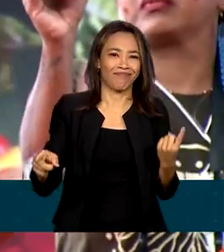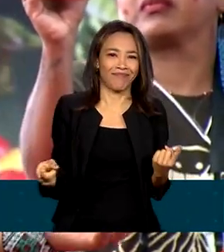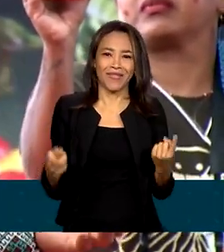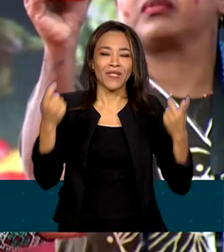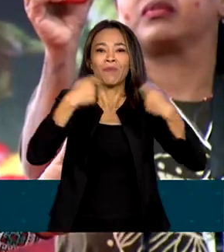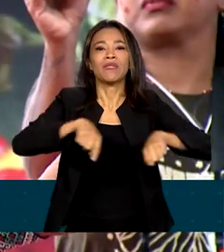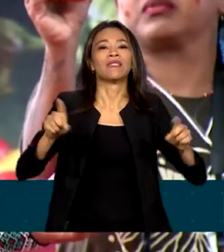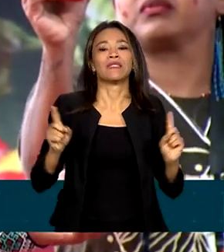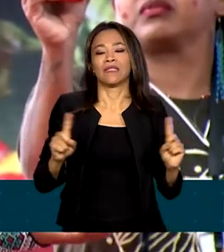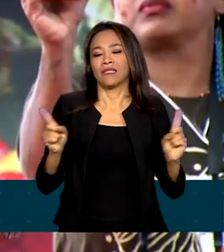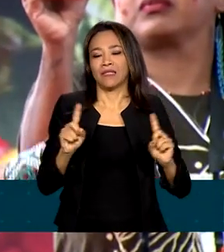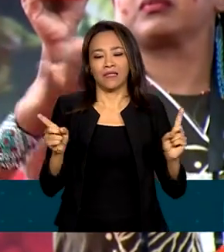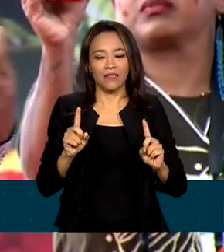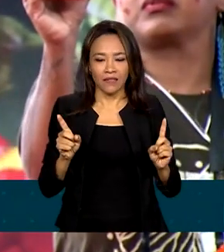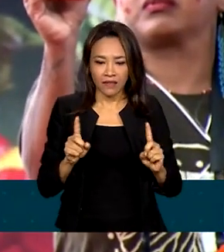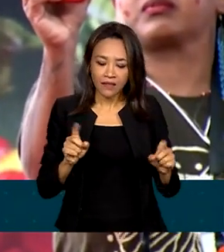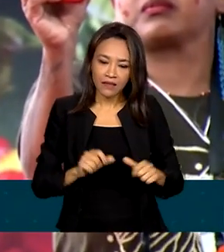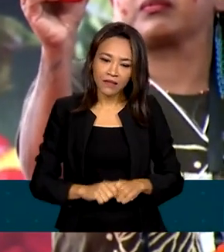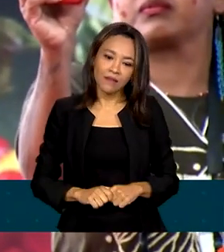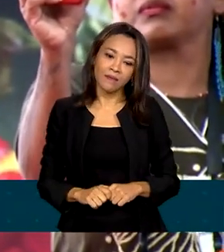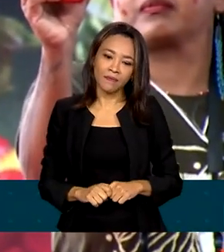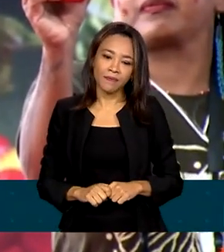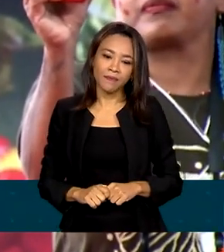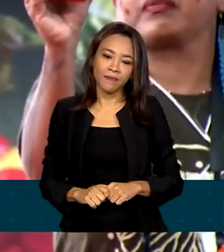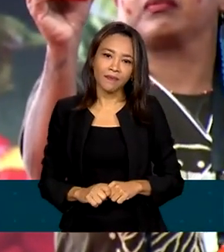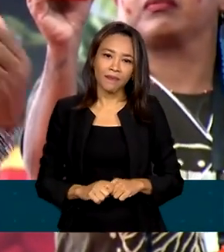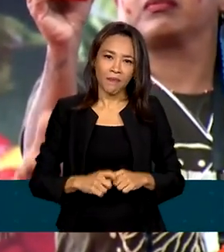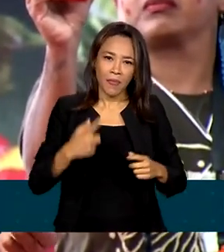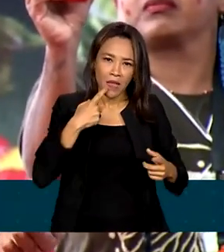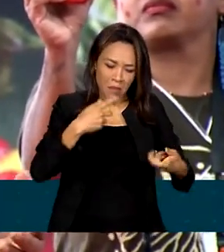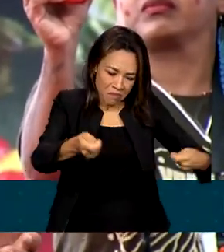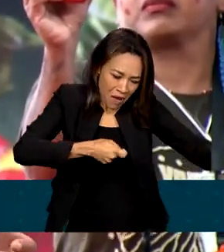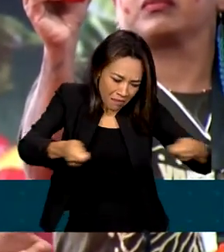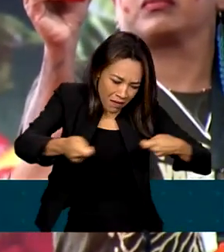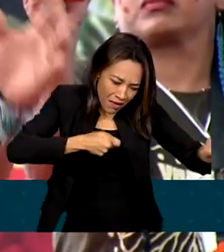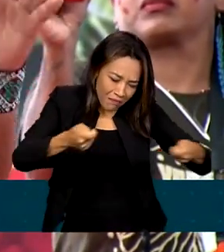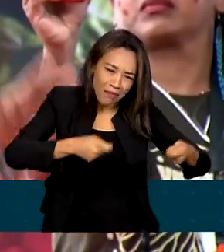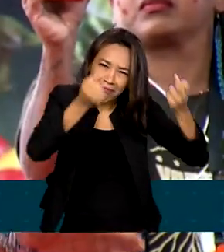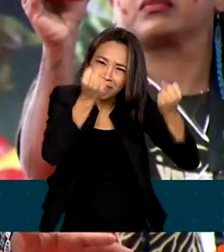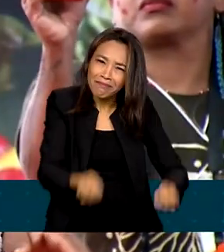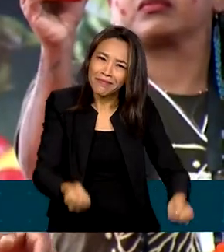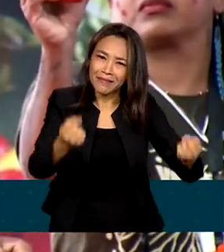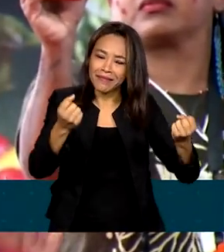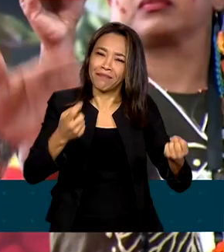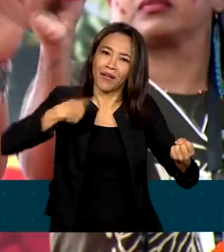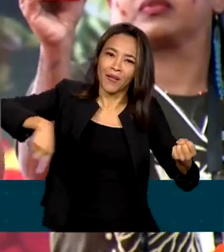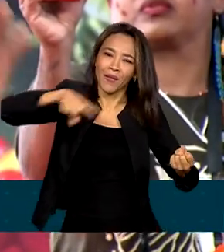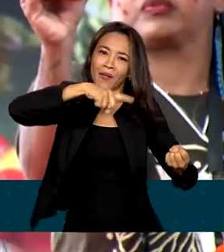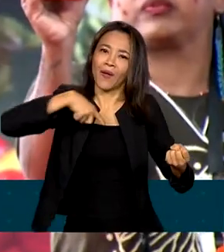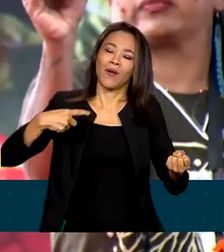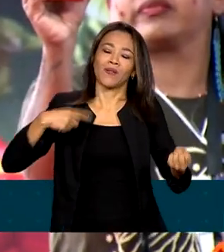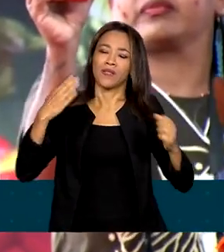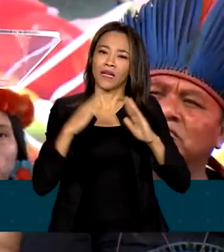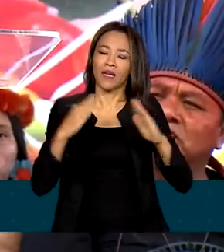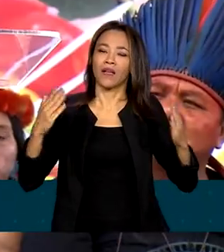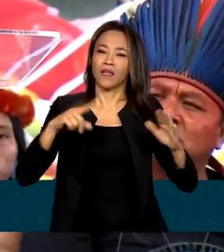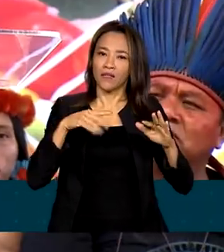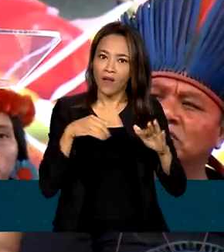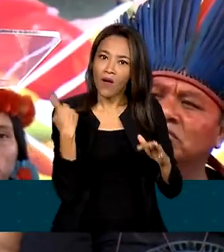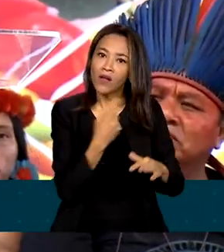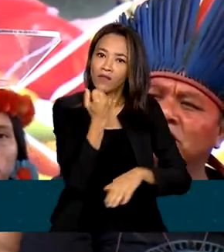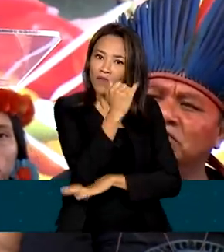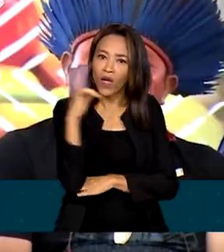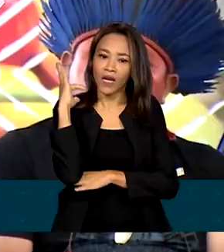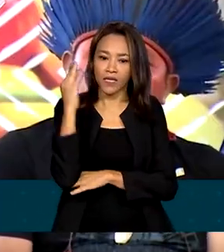trazer mineração pesada na nossa casa, na nossa floresta. A